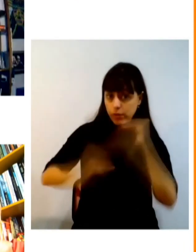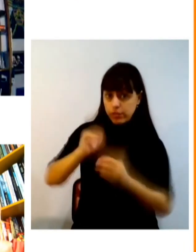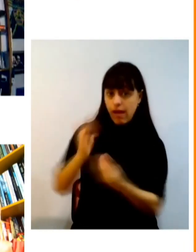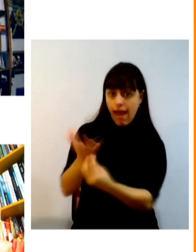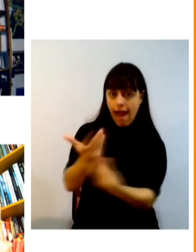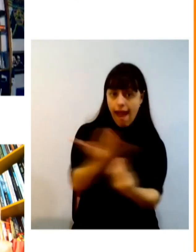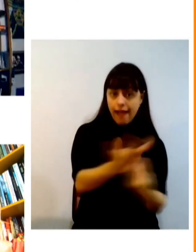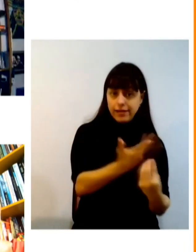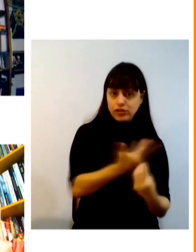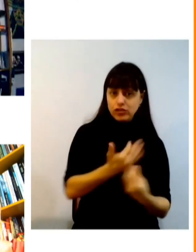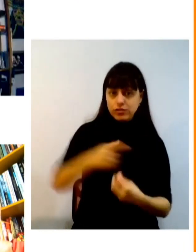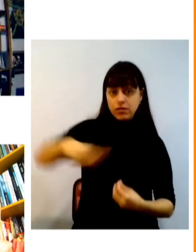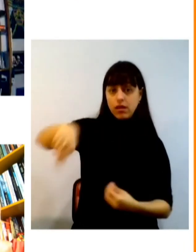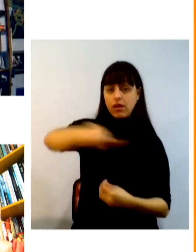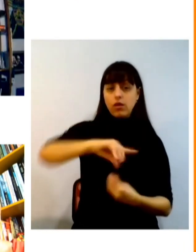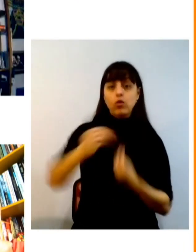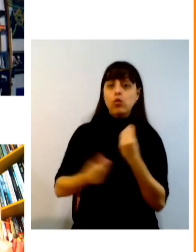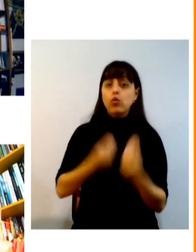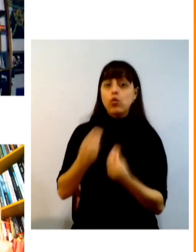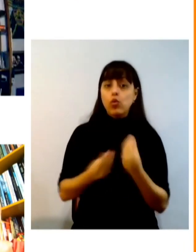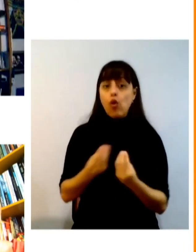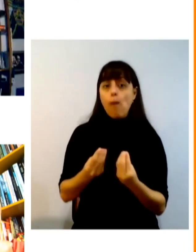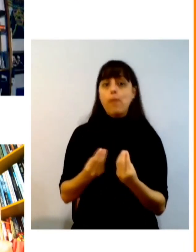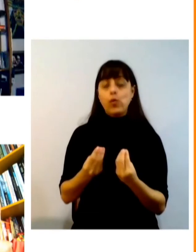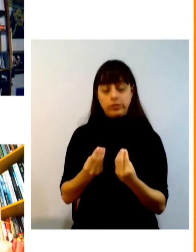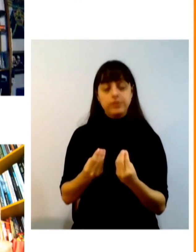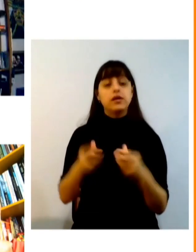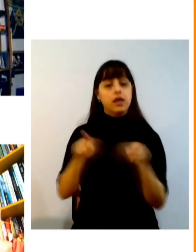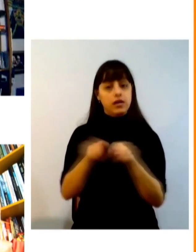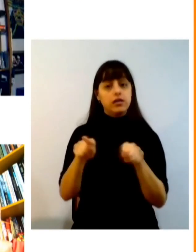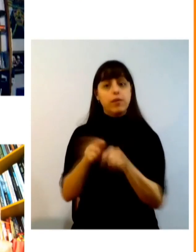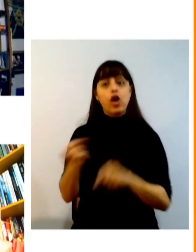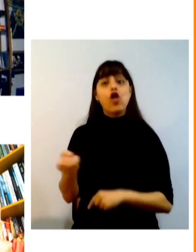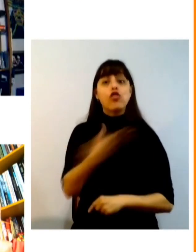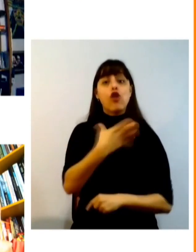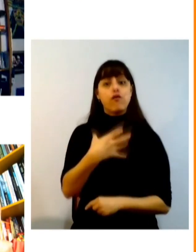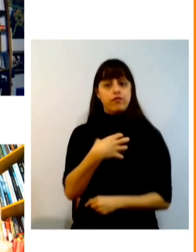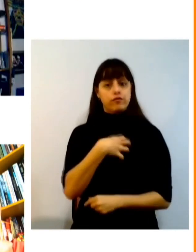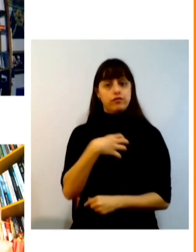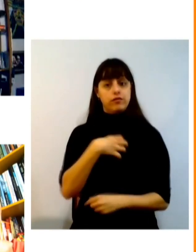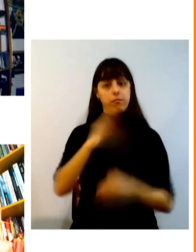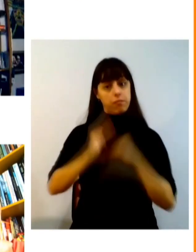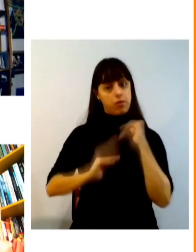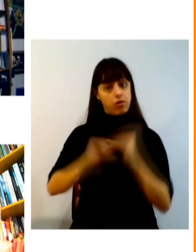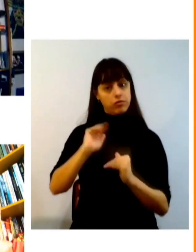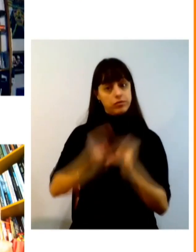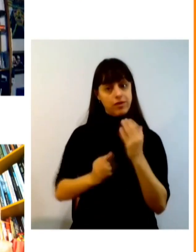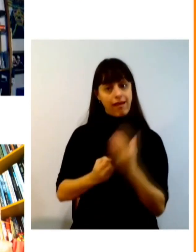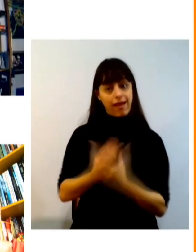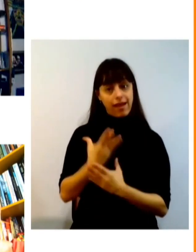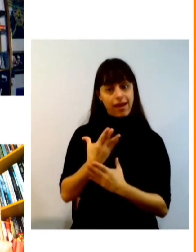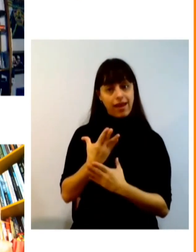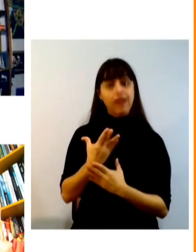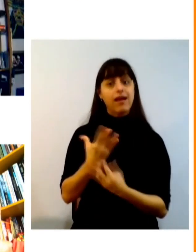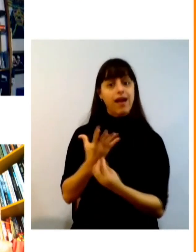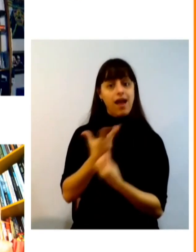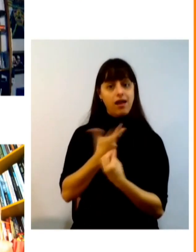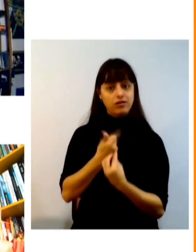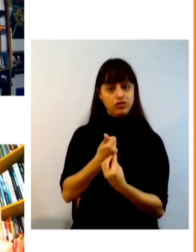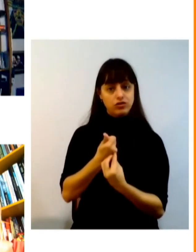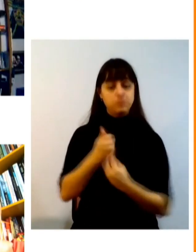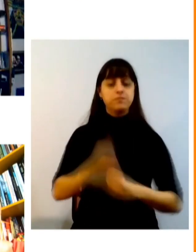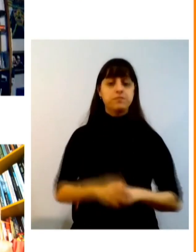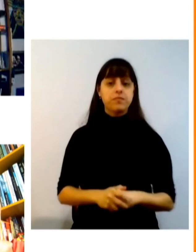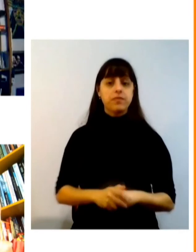de alguma forma também acessar por essa nova forma de fazer produção né então quando você vê